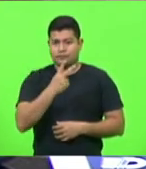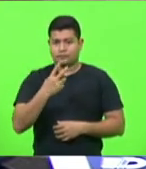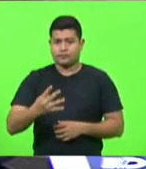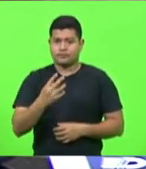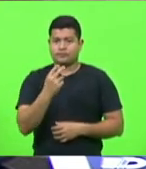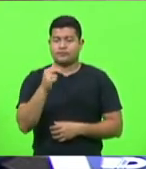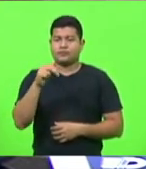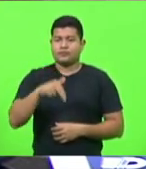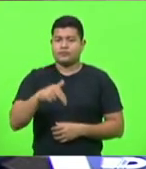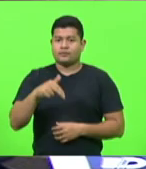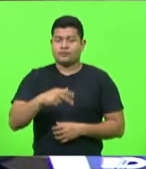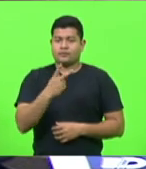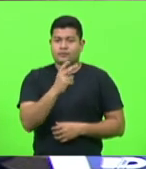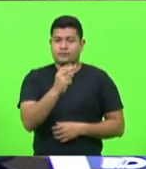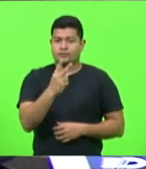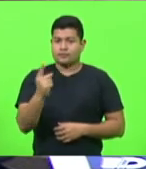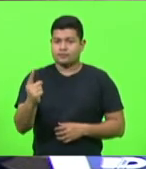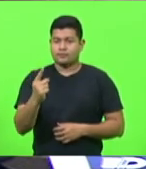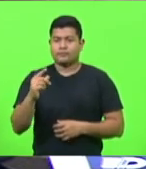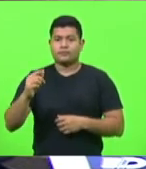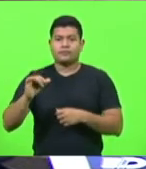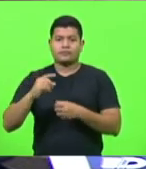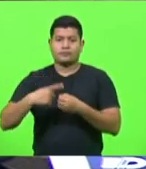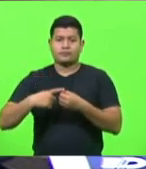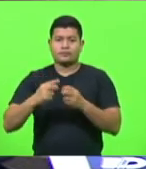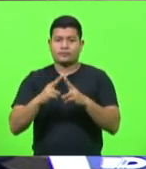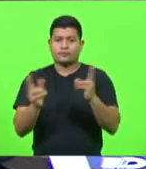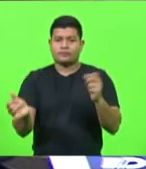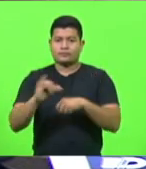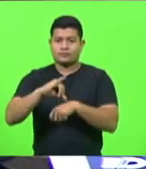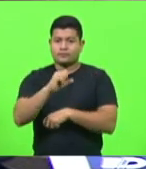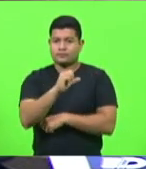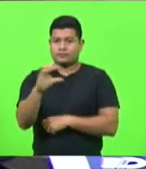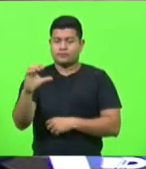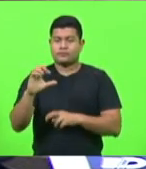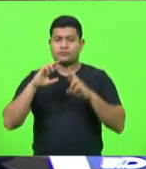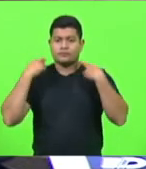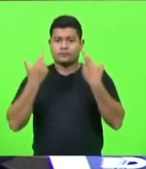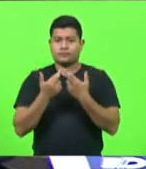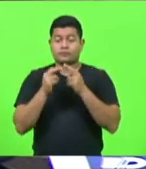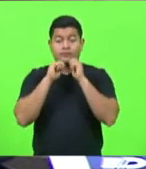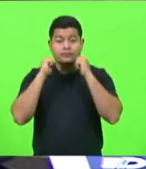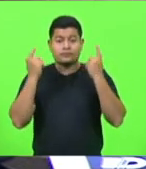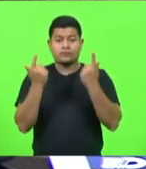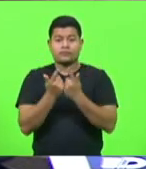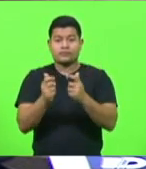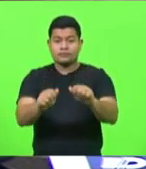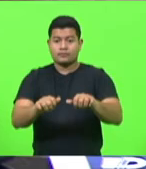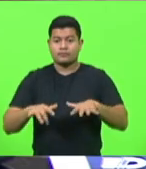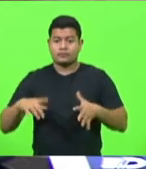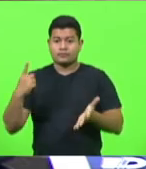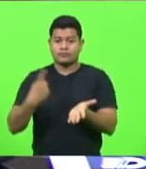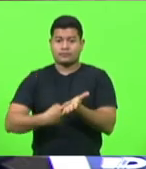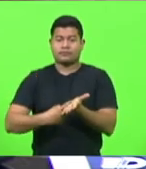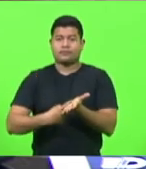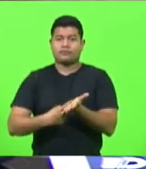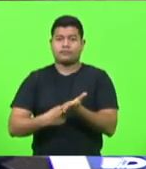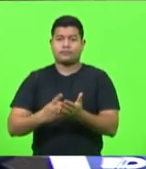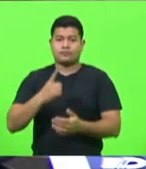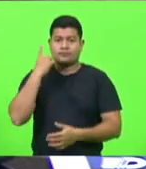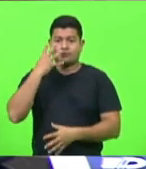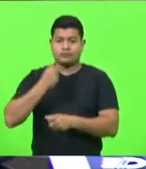mês de novembro do ano 2021, nessa cidade de Florianópolis, capital do Estado de Santa Catarina, reuniu-se a semana exativa em sessão ordinária.